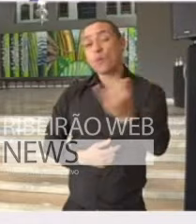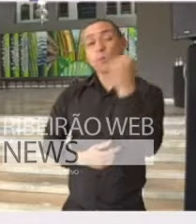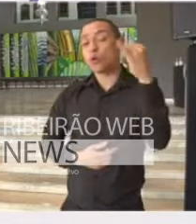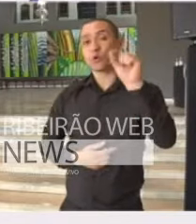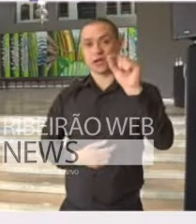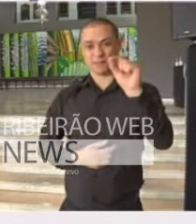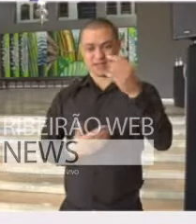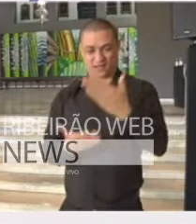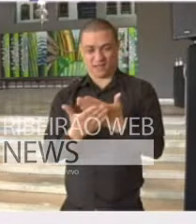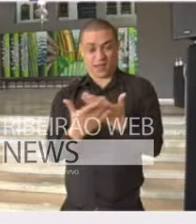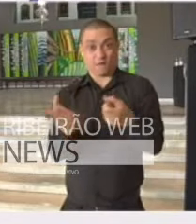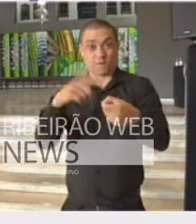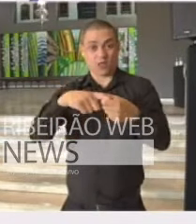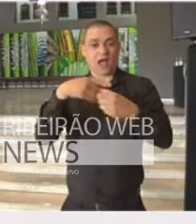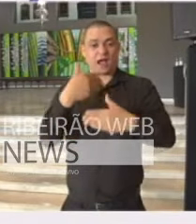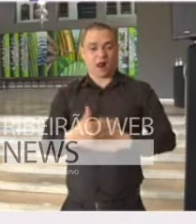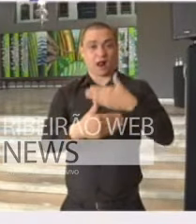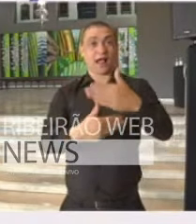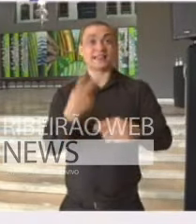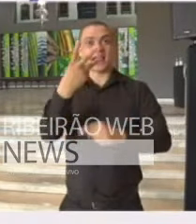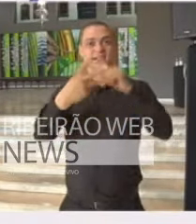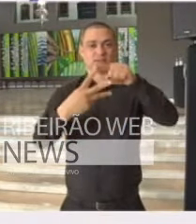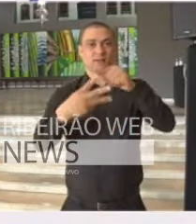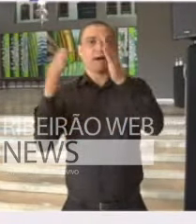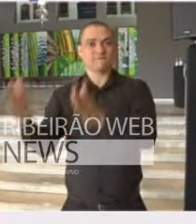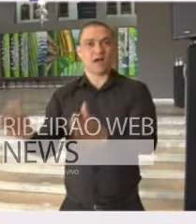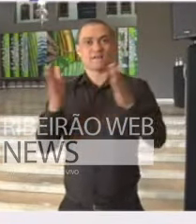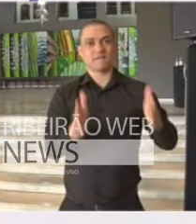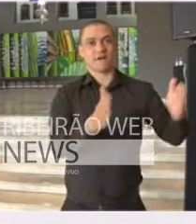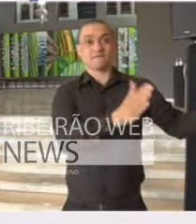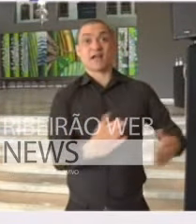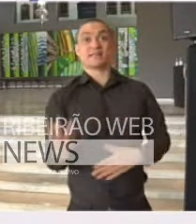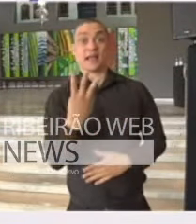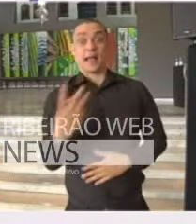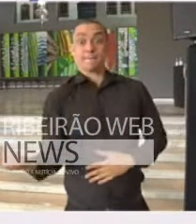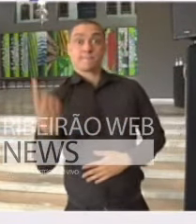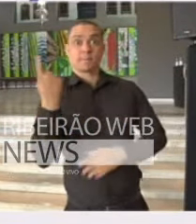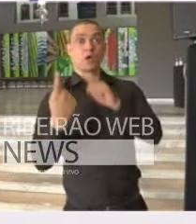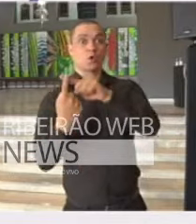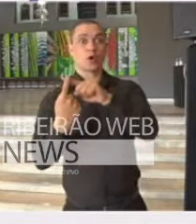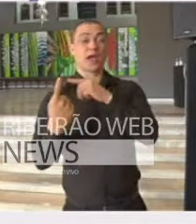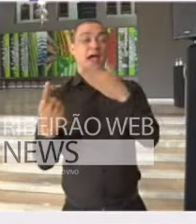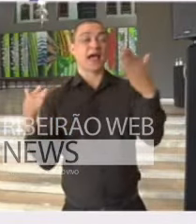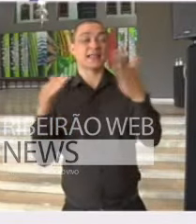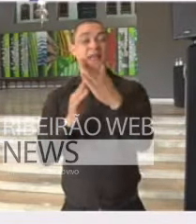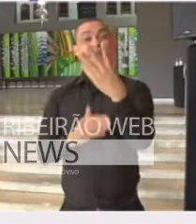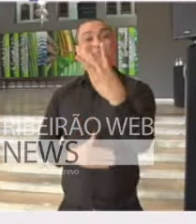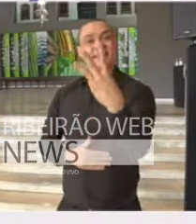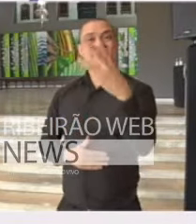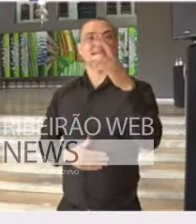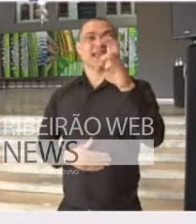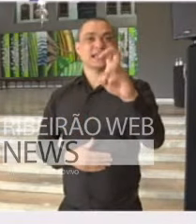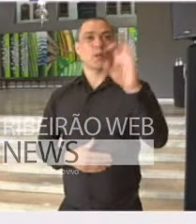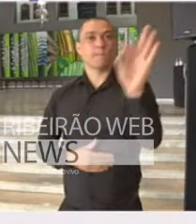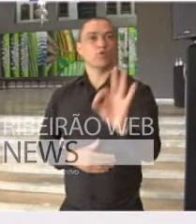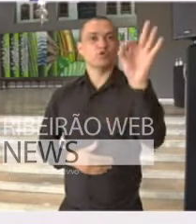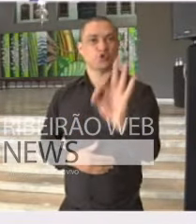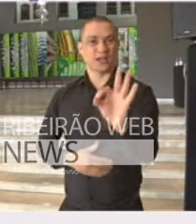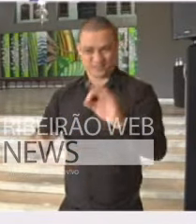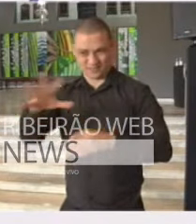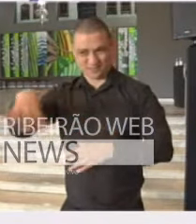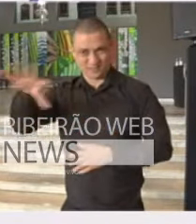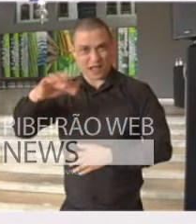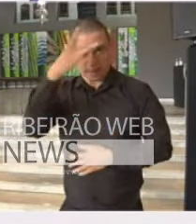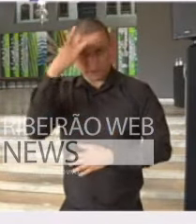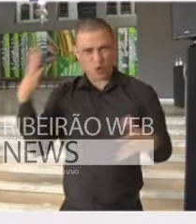para a retomada, é que ela vai ocorrer em três etapas. A primeira etapa é um retorno de até 35% deste público